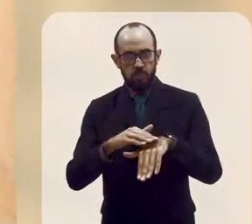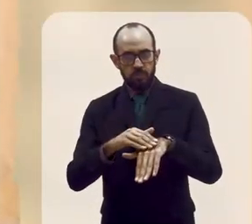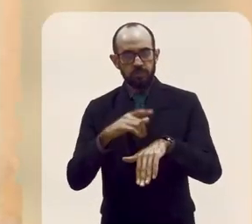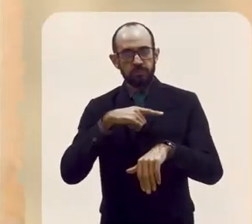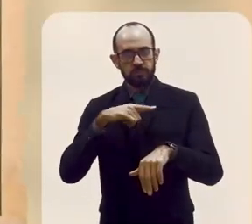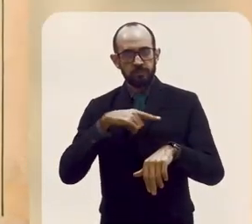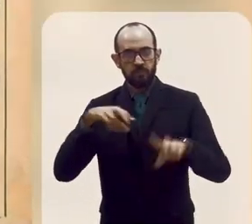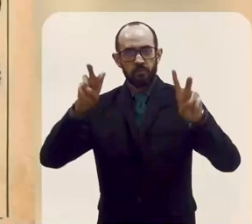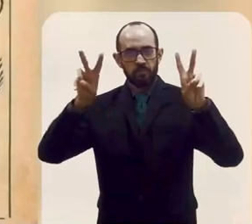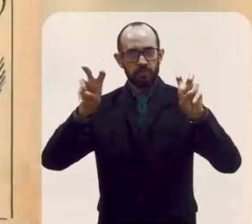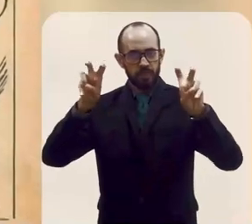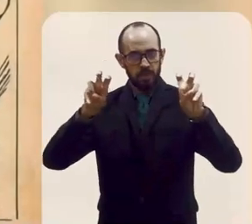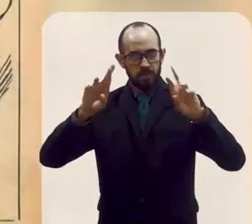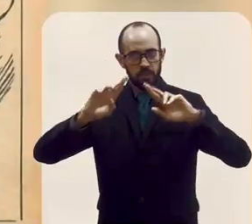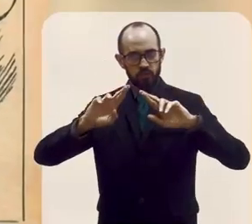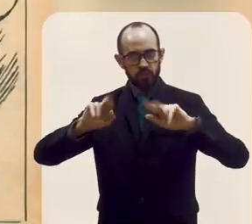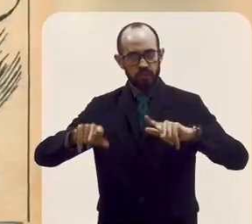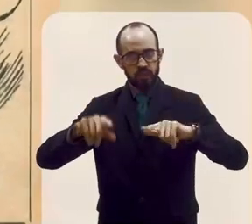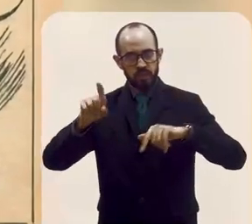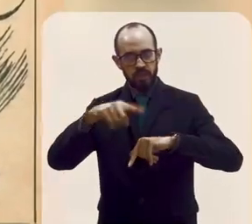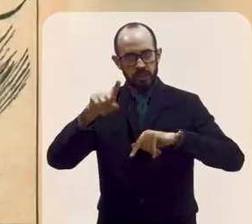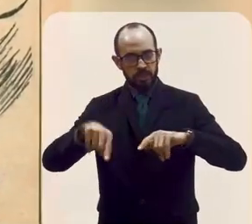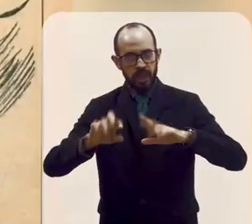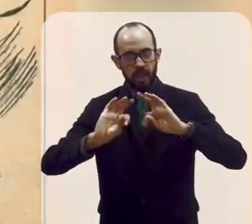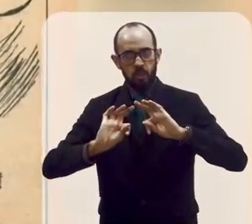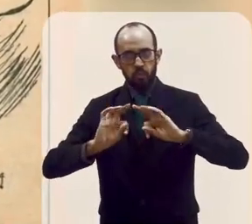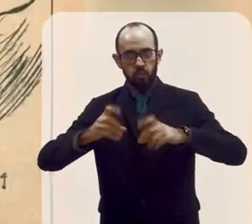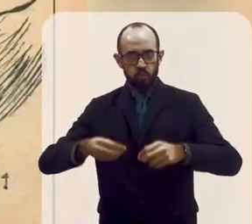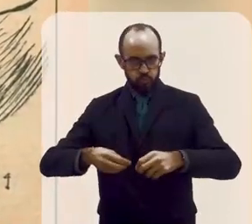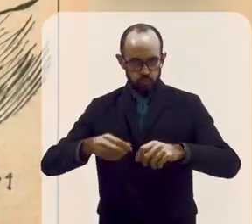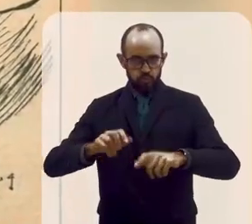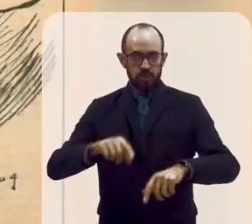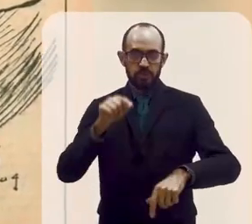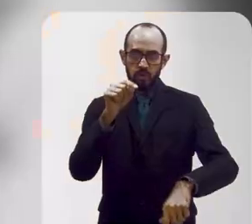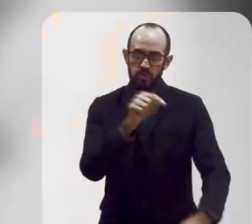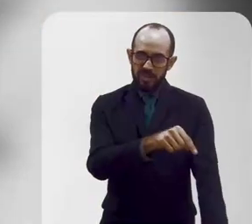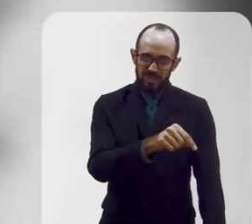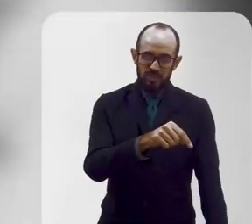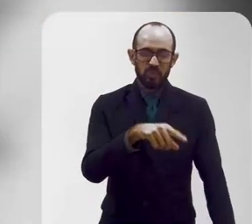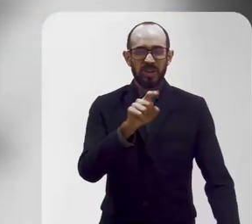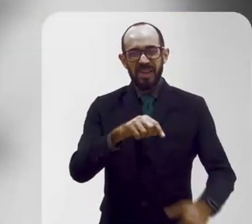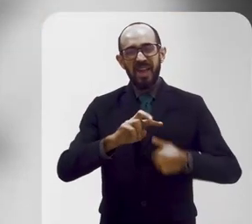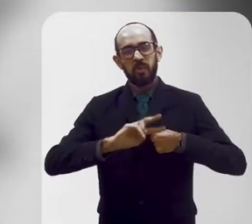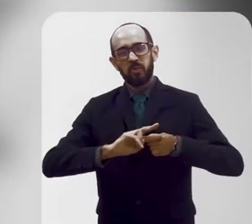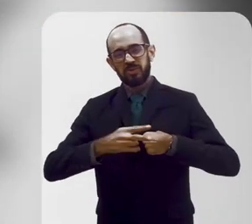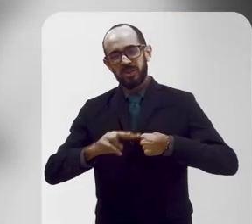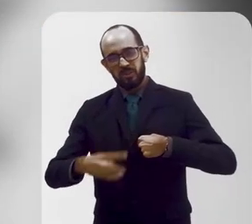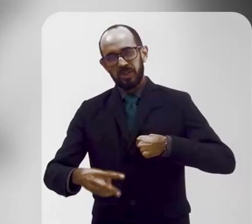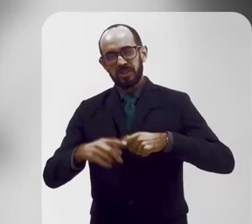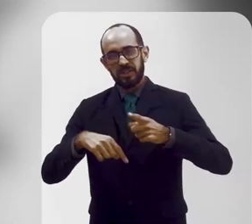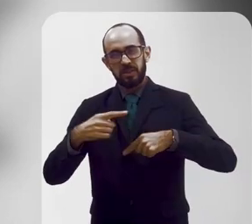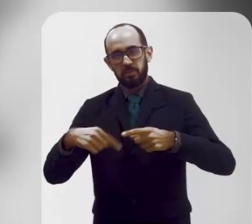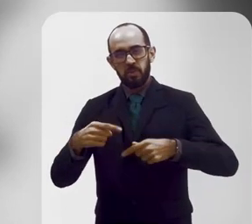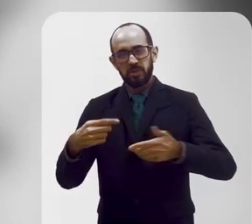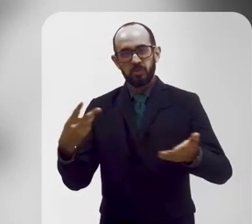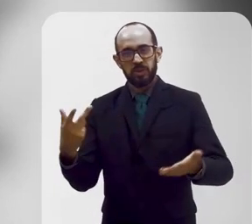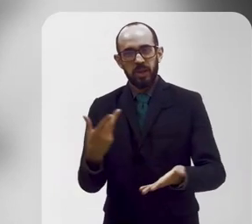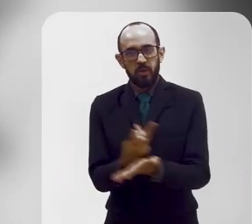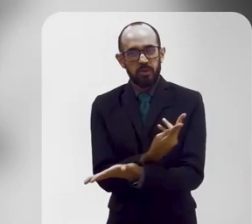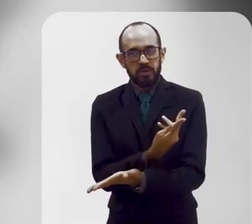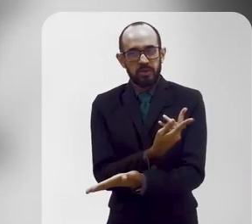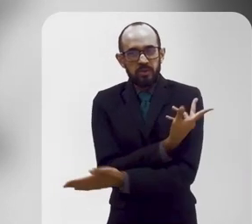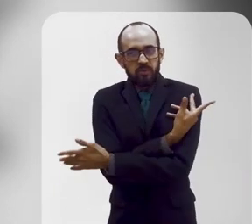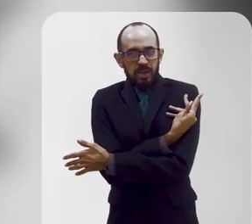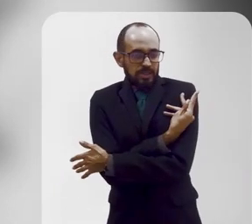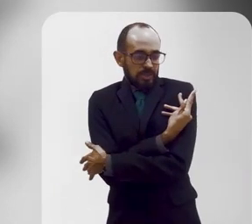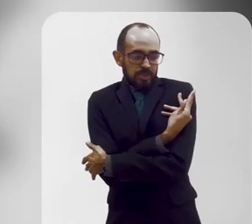tinha uma tese diferente. Então, ele suspende os protocolos e isso vai ser uma das questões, um dos fatores que, quando chega a época de